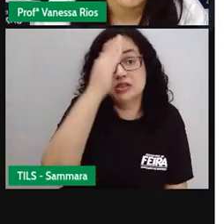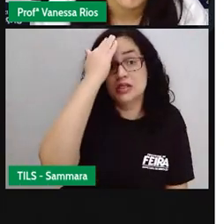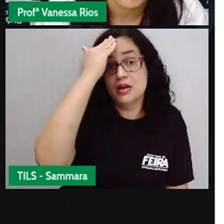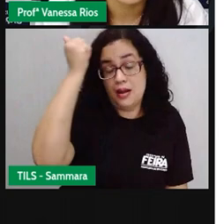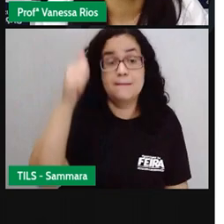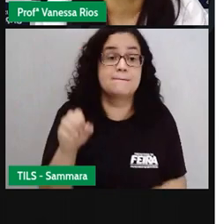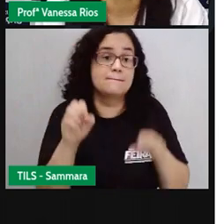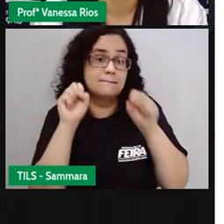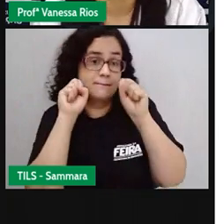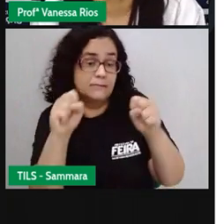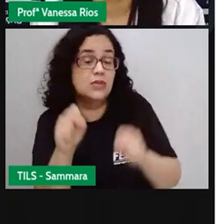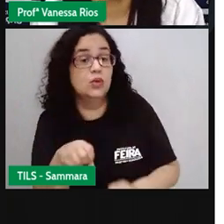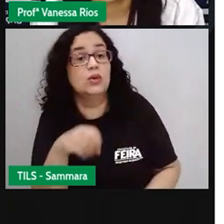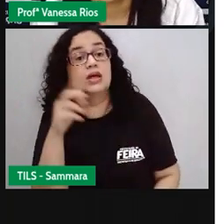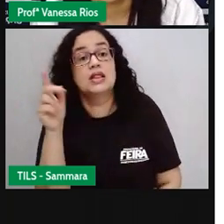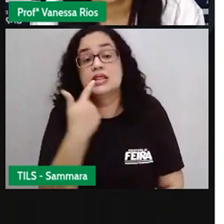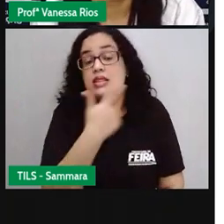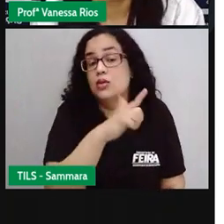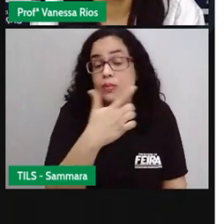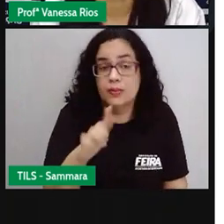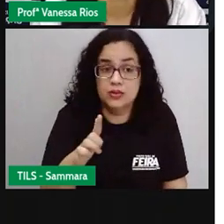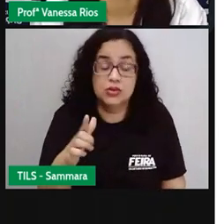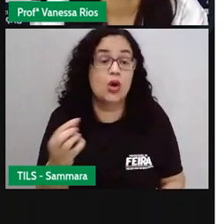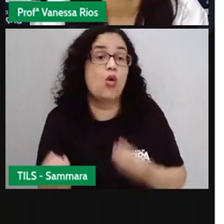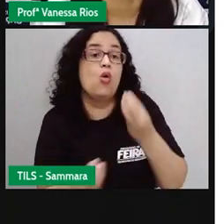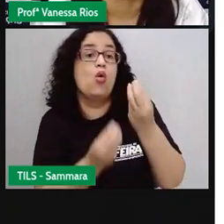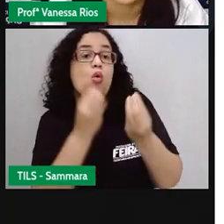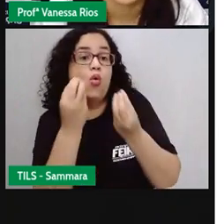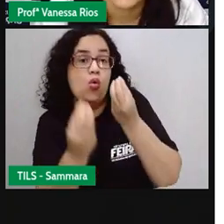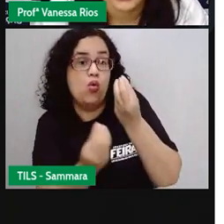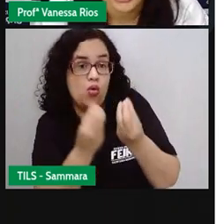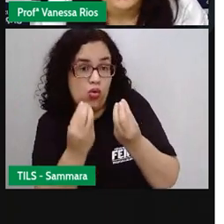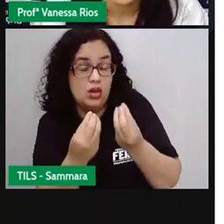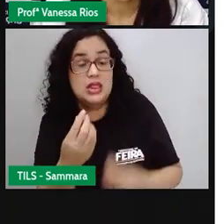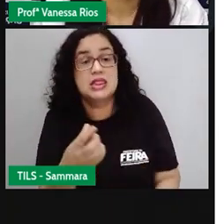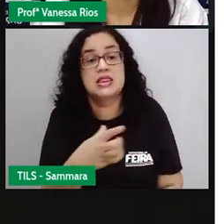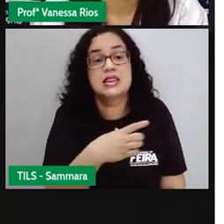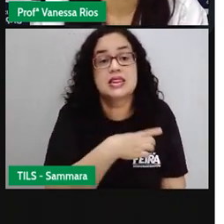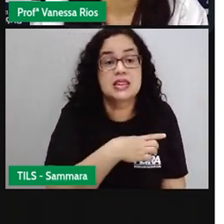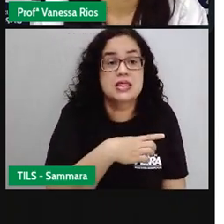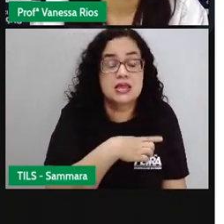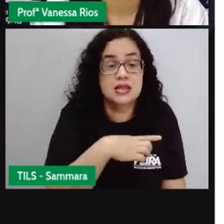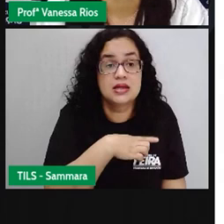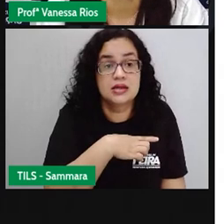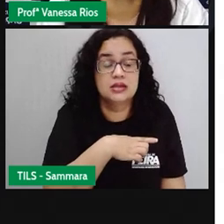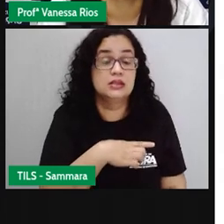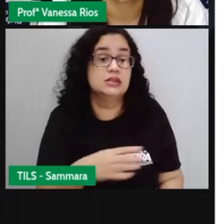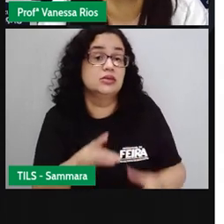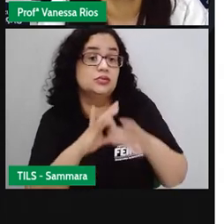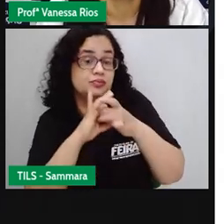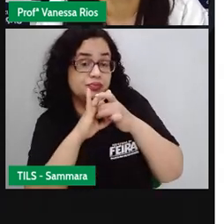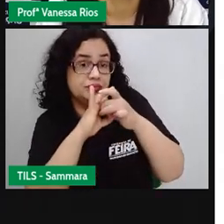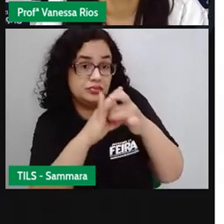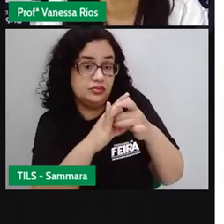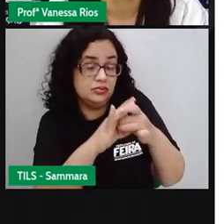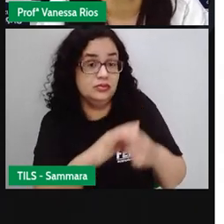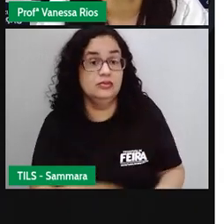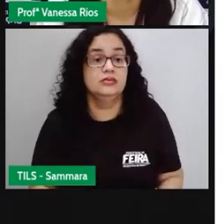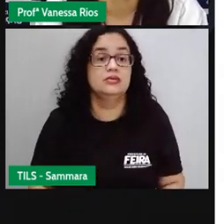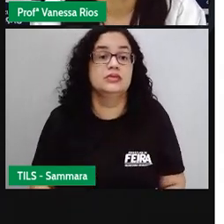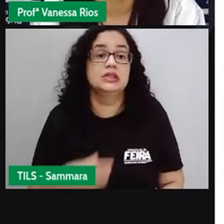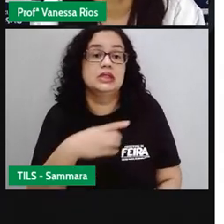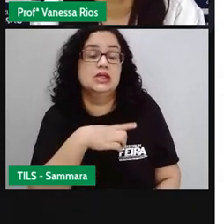pode ser feito e o que não pode ser feito. Como se deve agir para que os relacionamentos, as